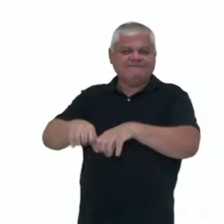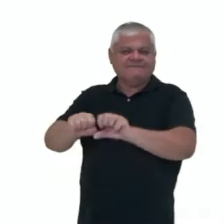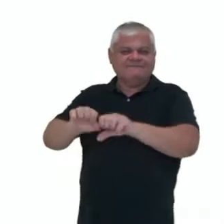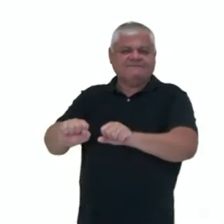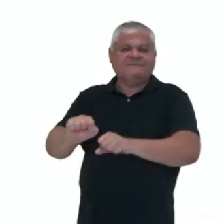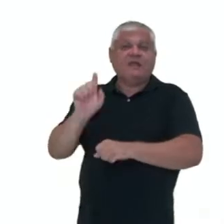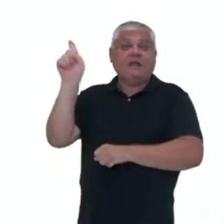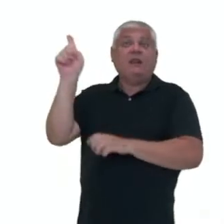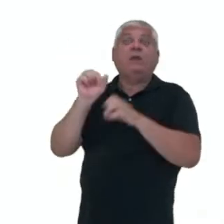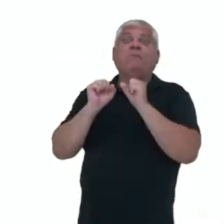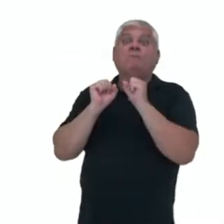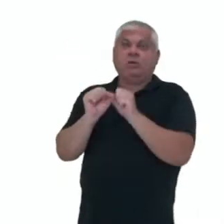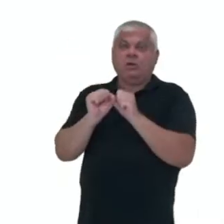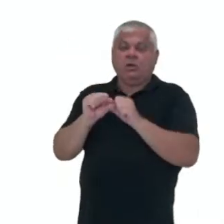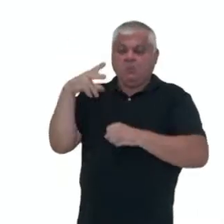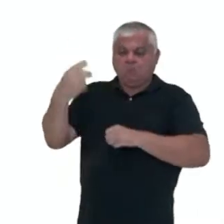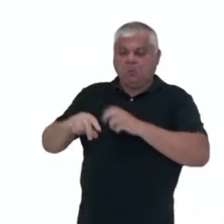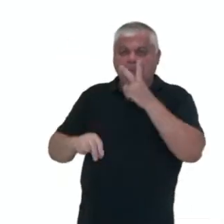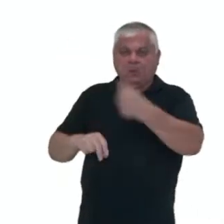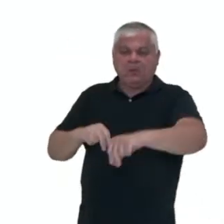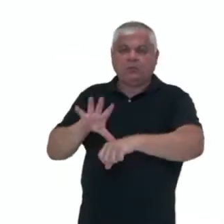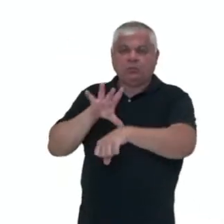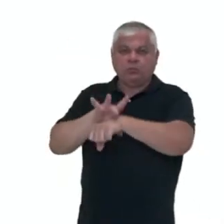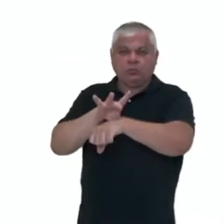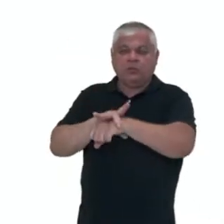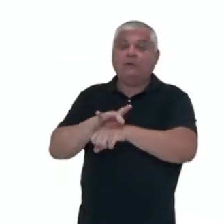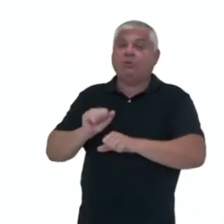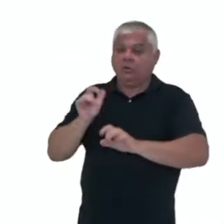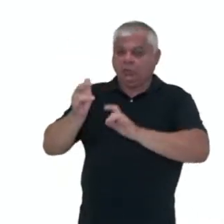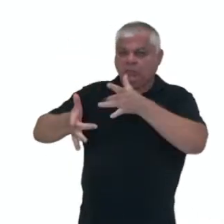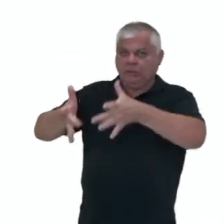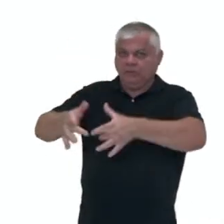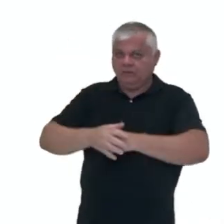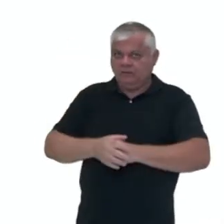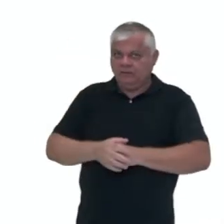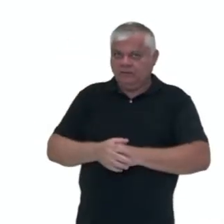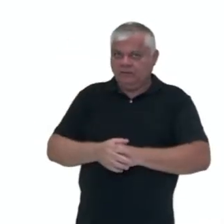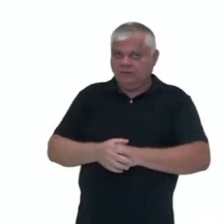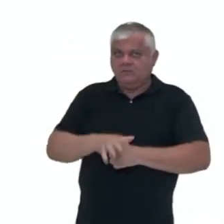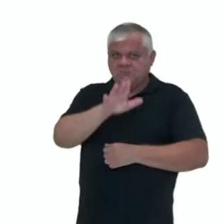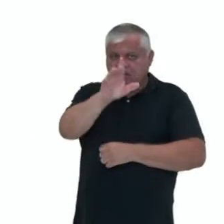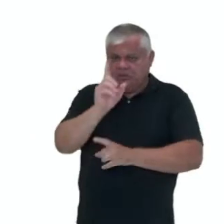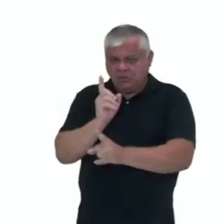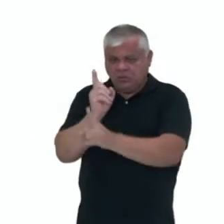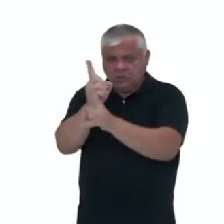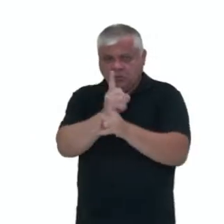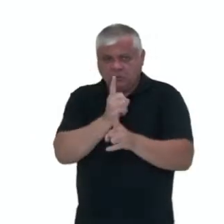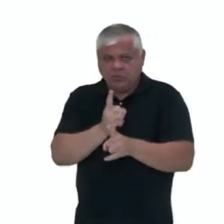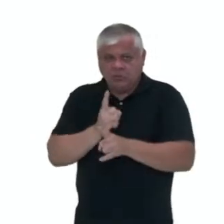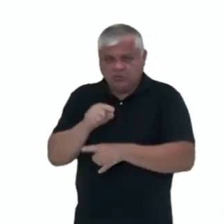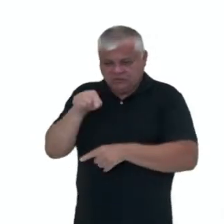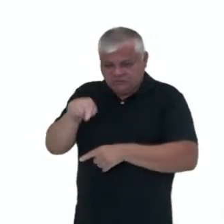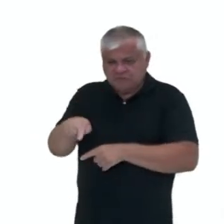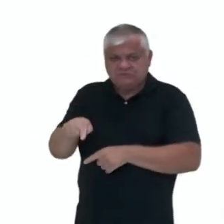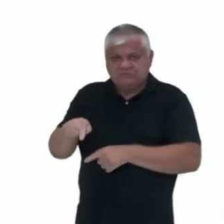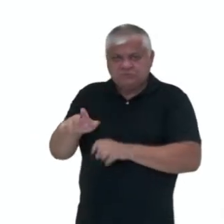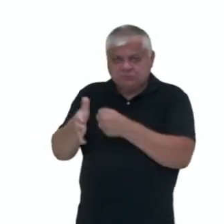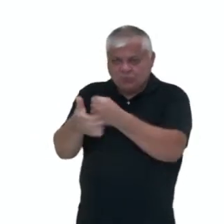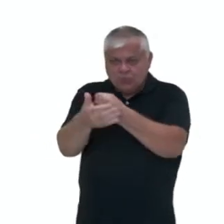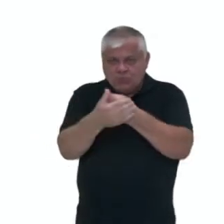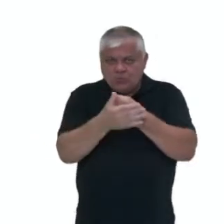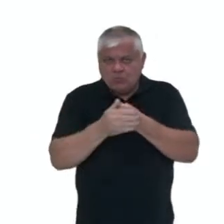ele pode ser contaminado. E eu já pergunto para você, será que podemos encontrar protozoários em nossos alimentos? Sim,